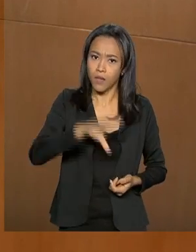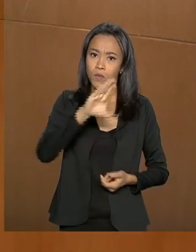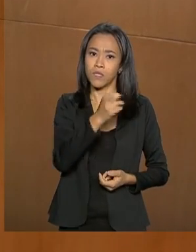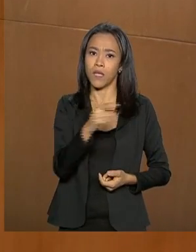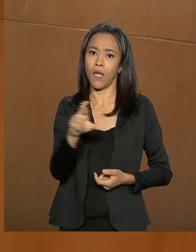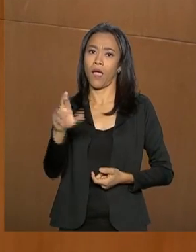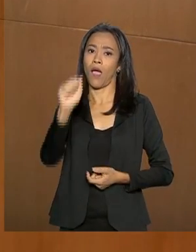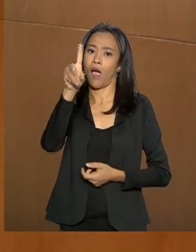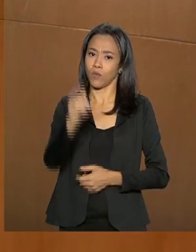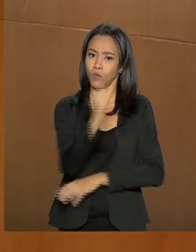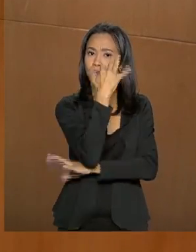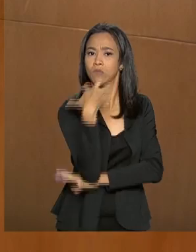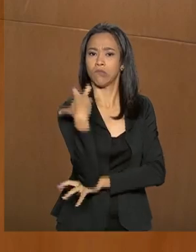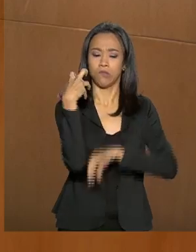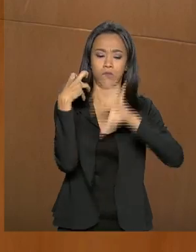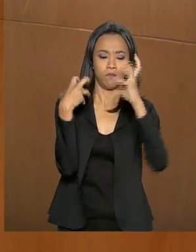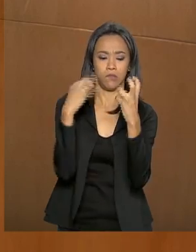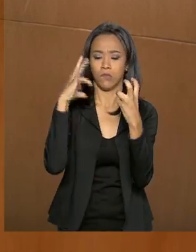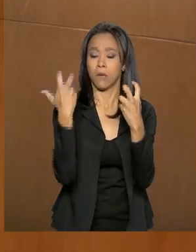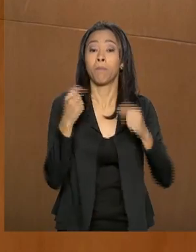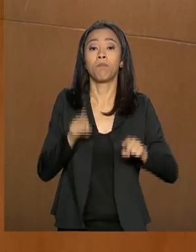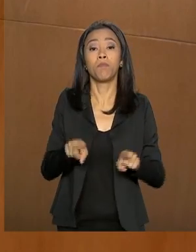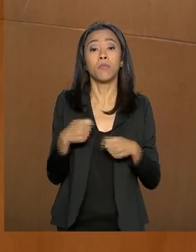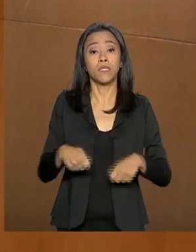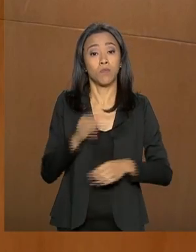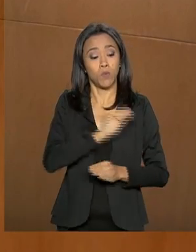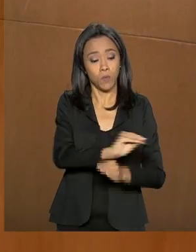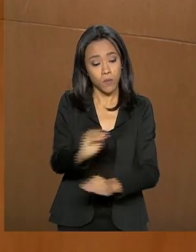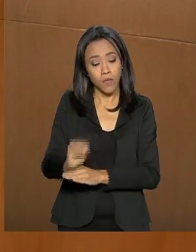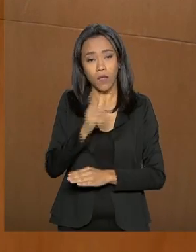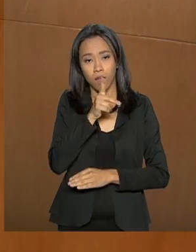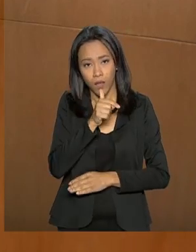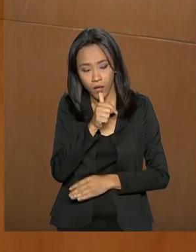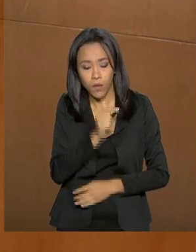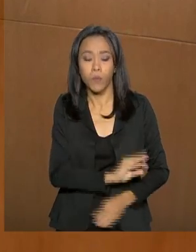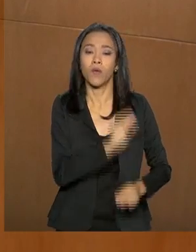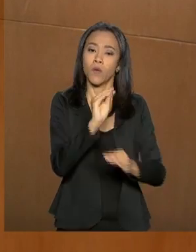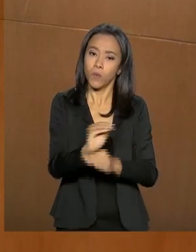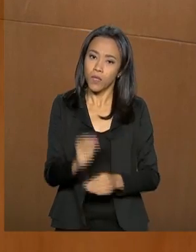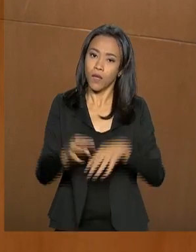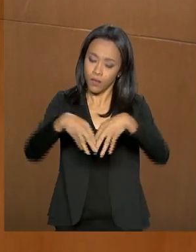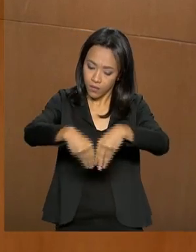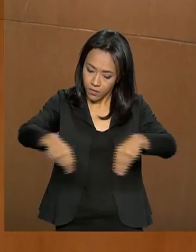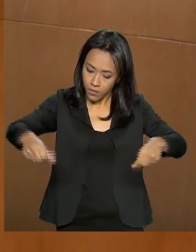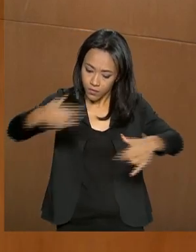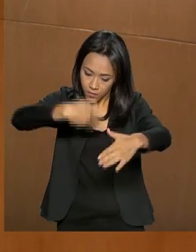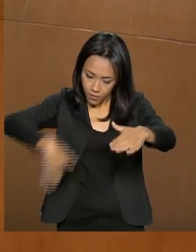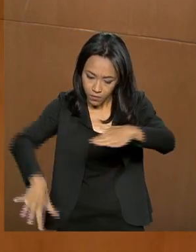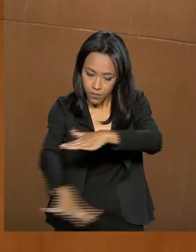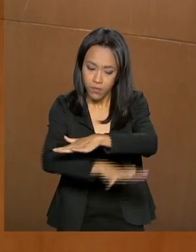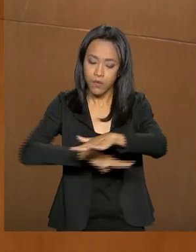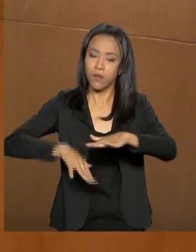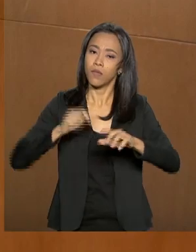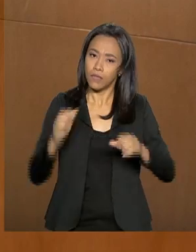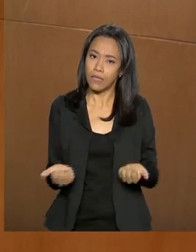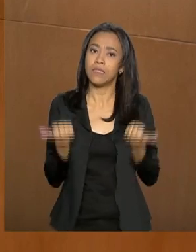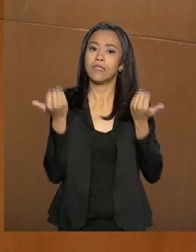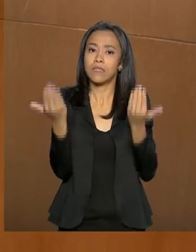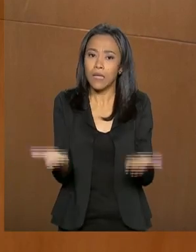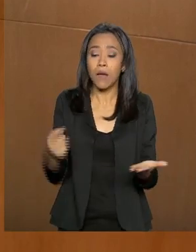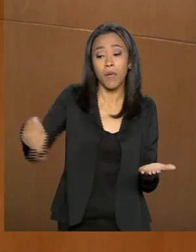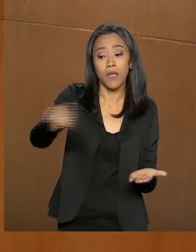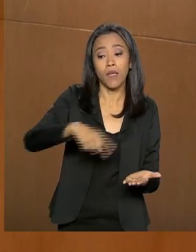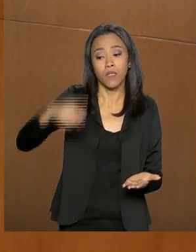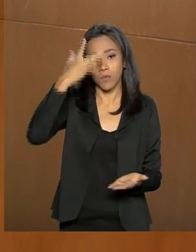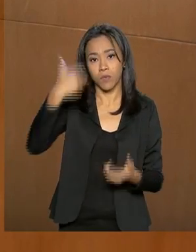preservar. Nós temos que cuidar da nossa água, nós temos que cuidar do nosso solo e nós temos que dar condições para que o nosso